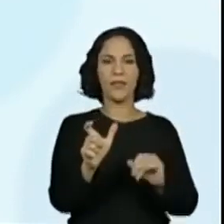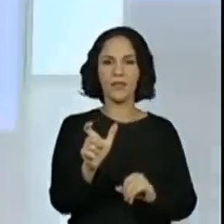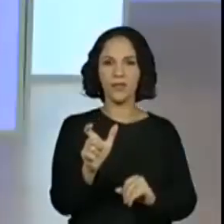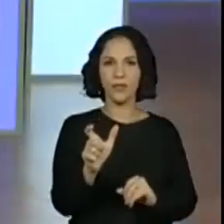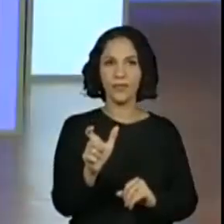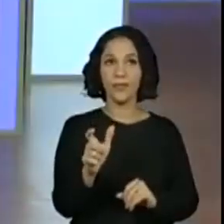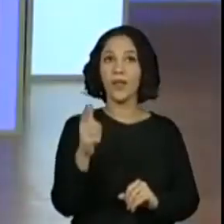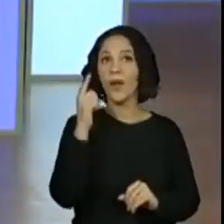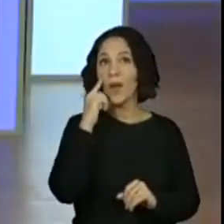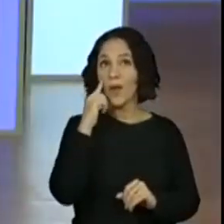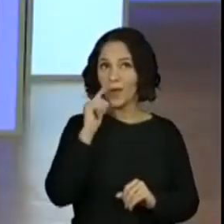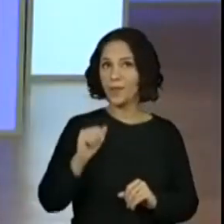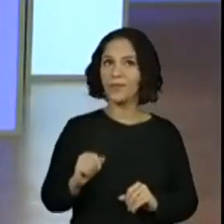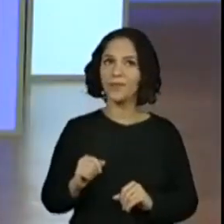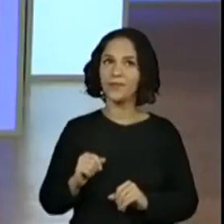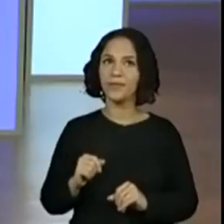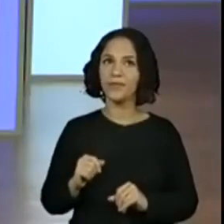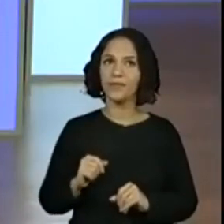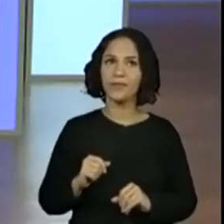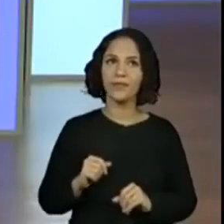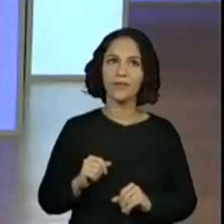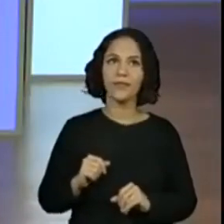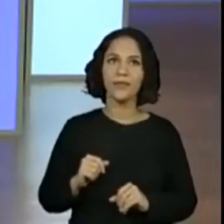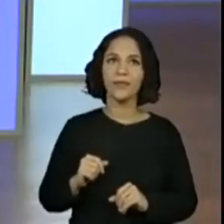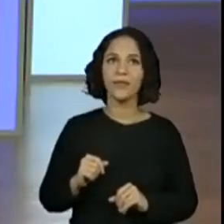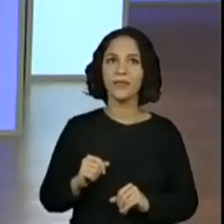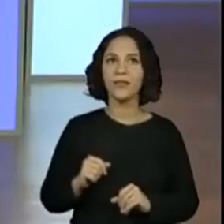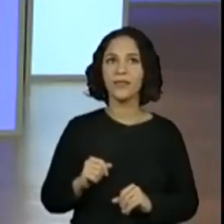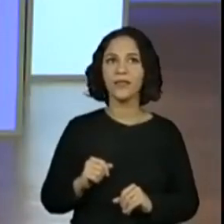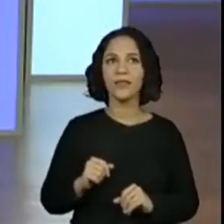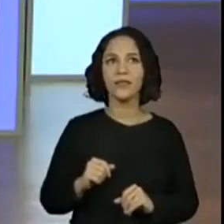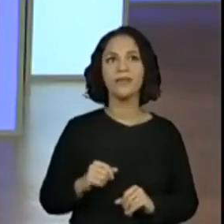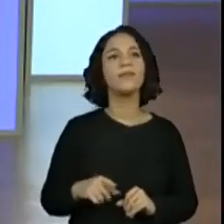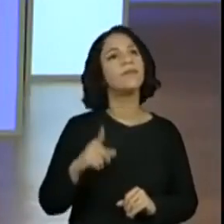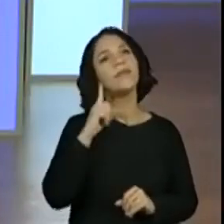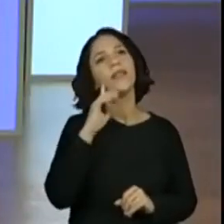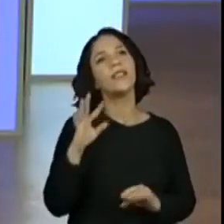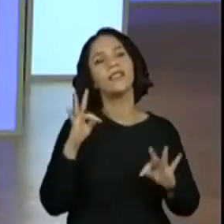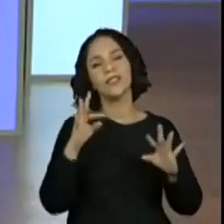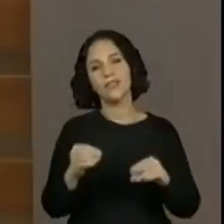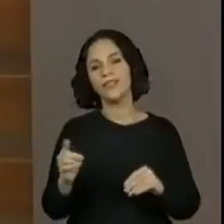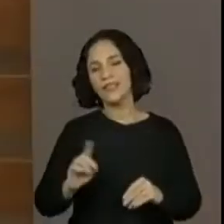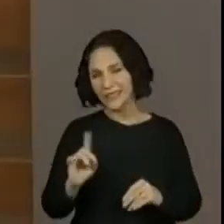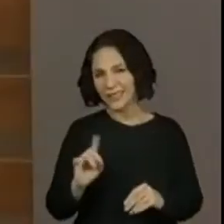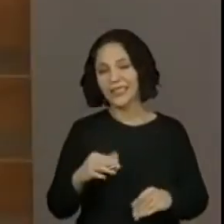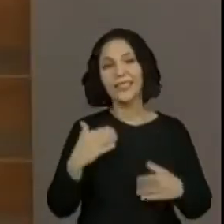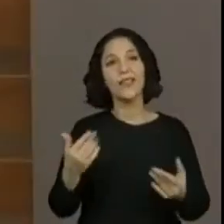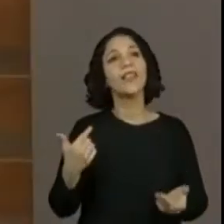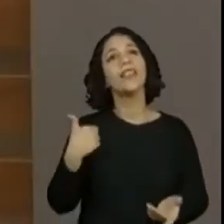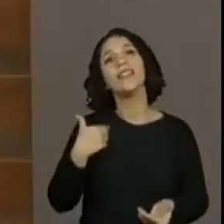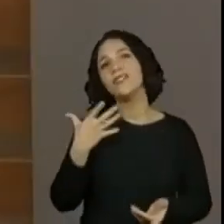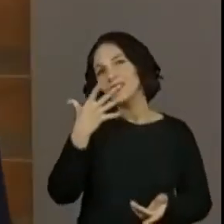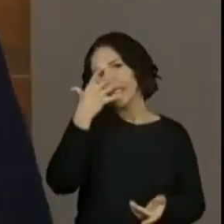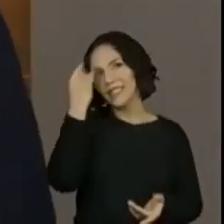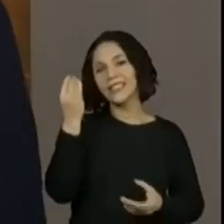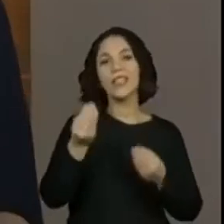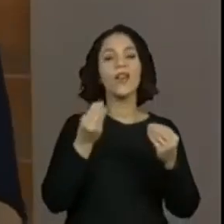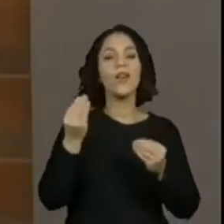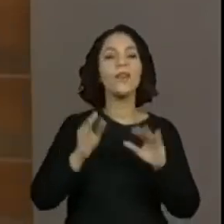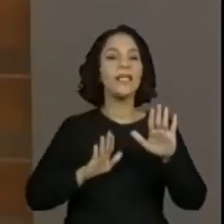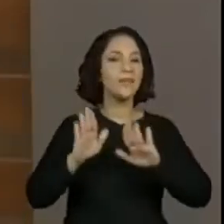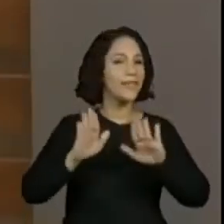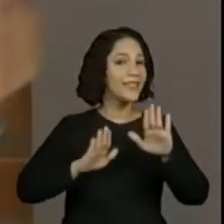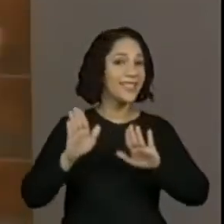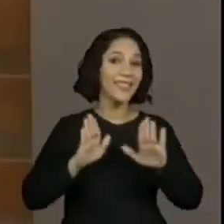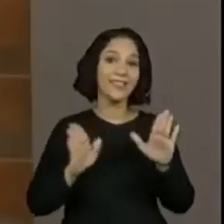então, olha o desafio. Opa. Ah, não vai aparecer todos. Olha, professora. O que acontece? A professora esqueceu como ela faz a animação.